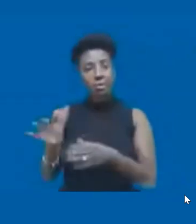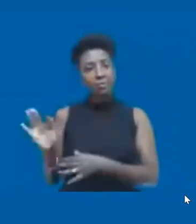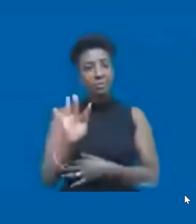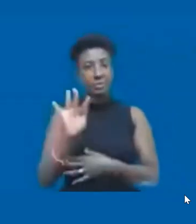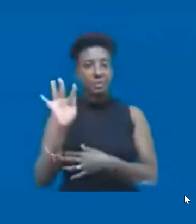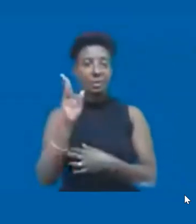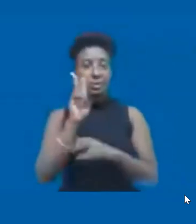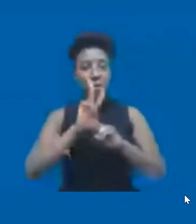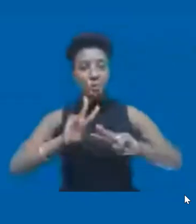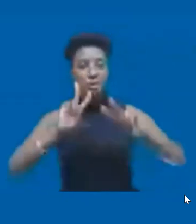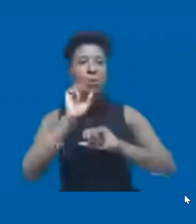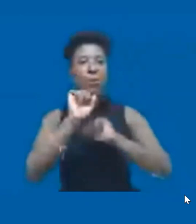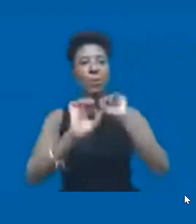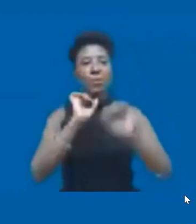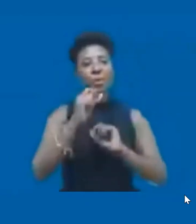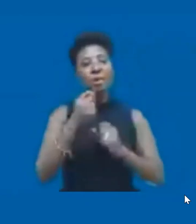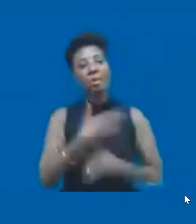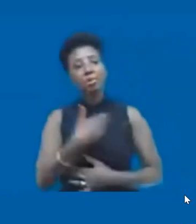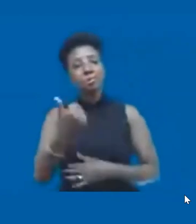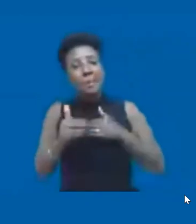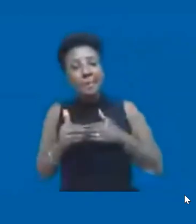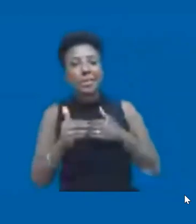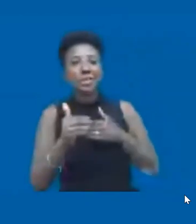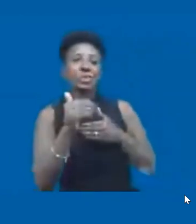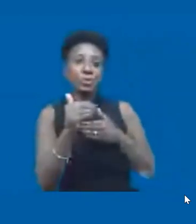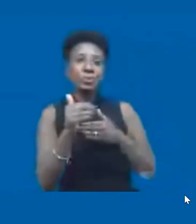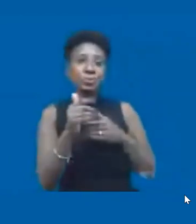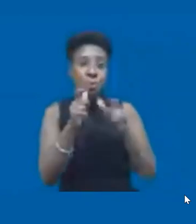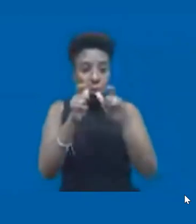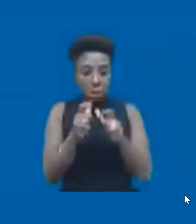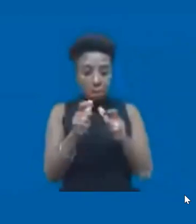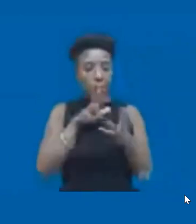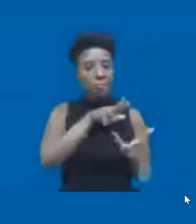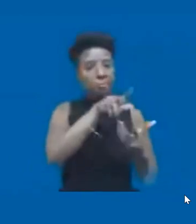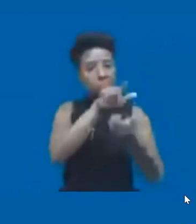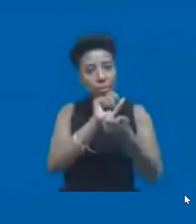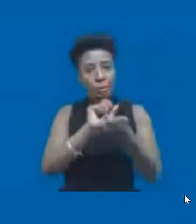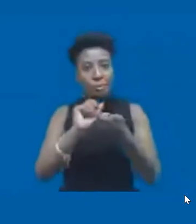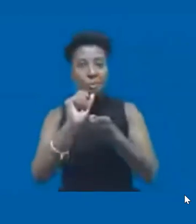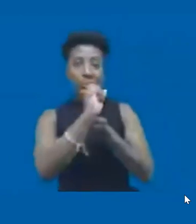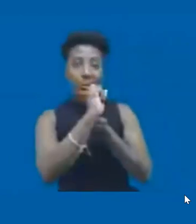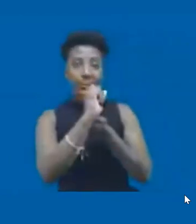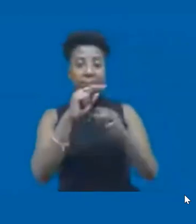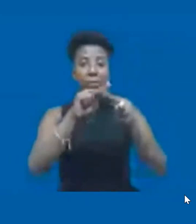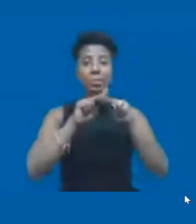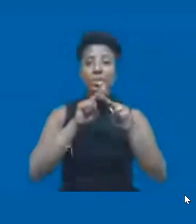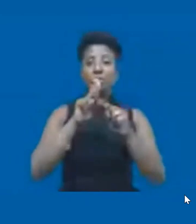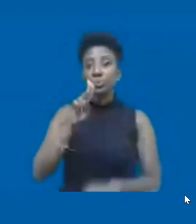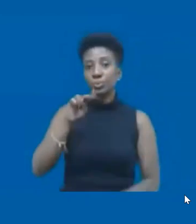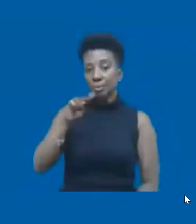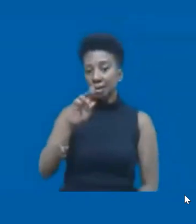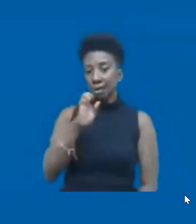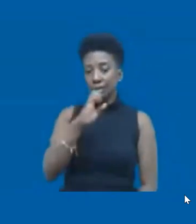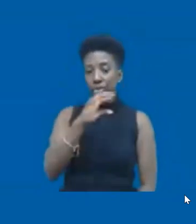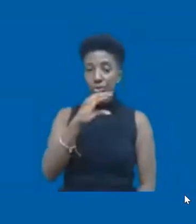ver iniciativas partindo do local para o global. Então, a Unesco felicita, né, essas